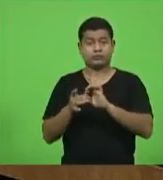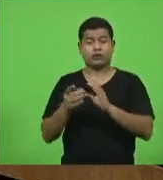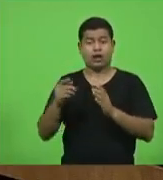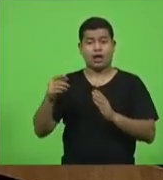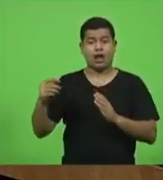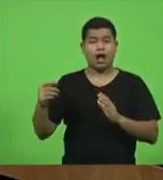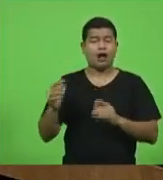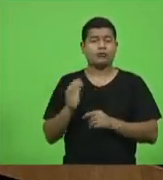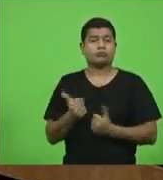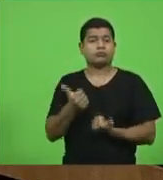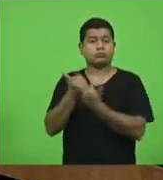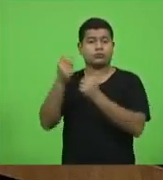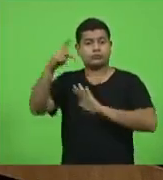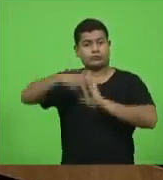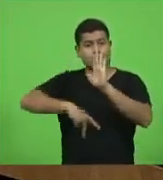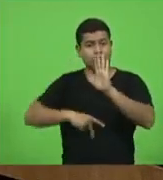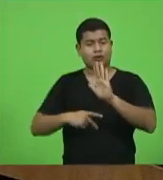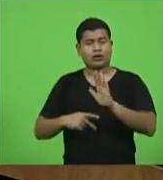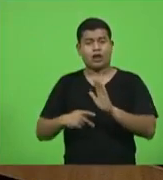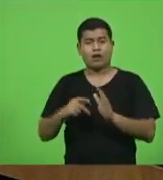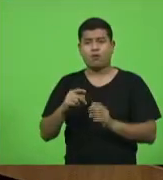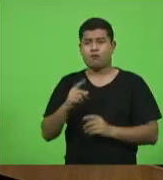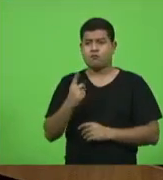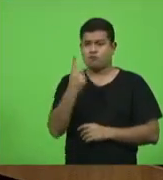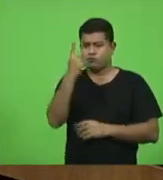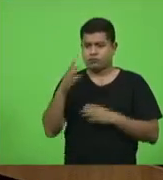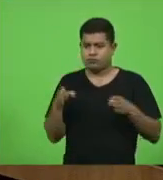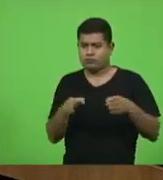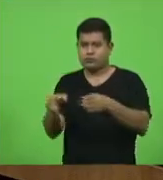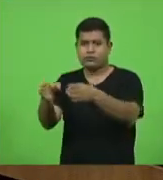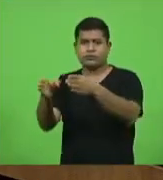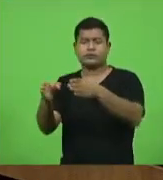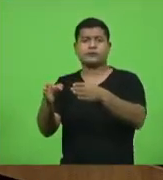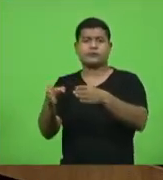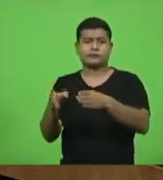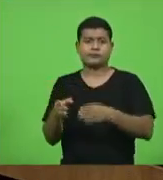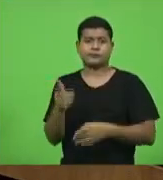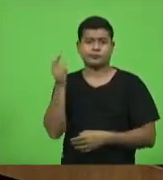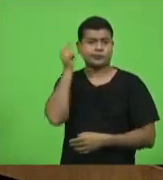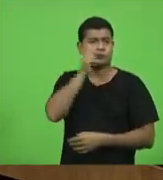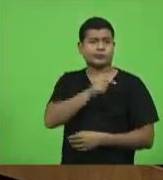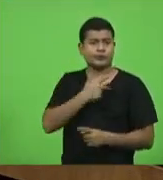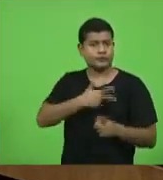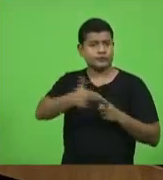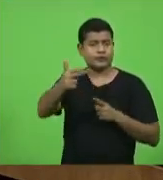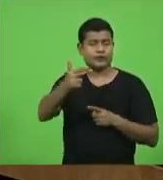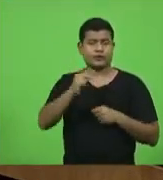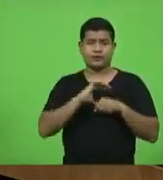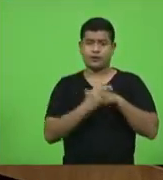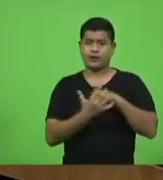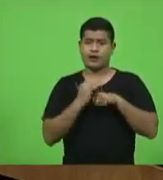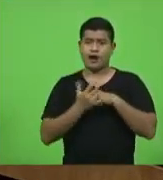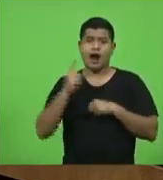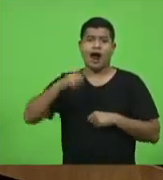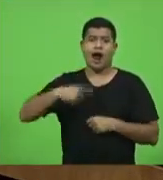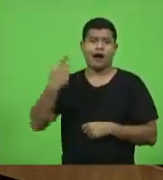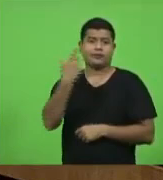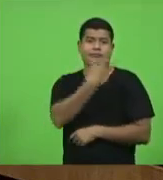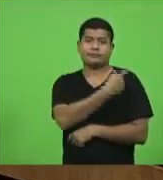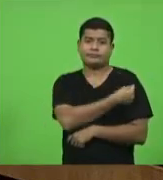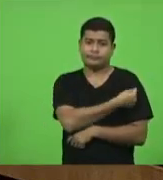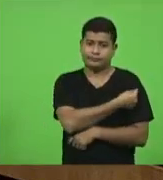é o único caminho sustentável de vencermos a covid é a vacinação